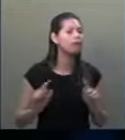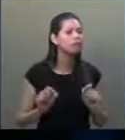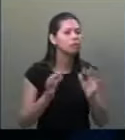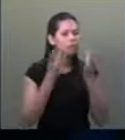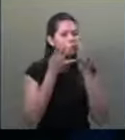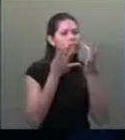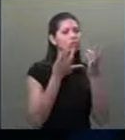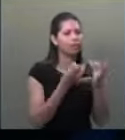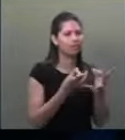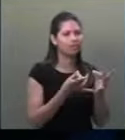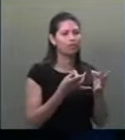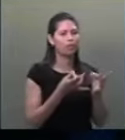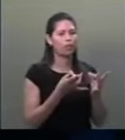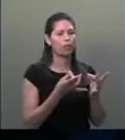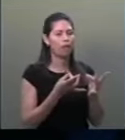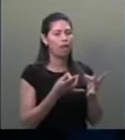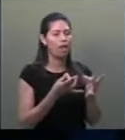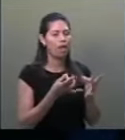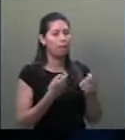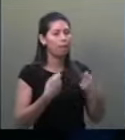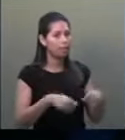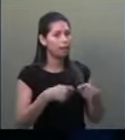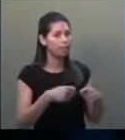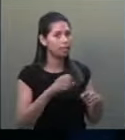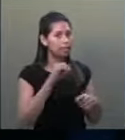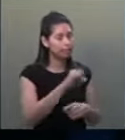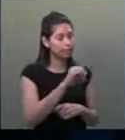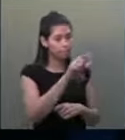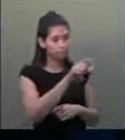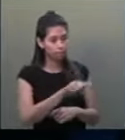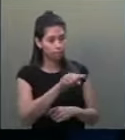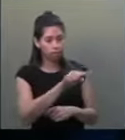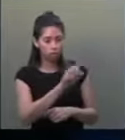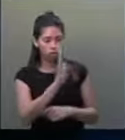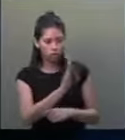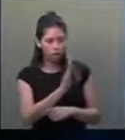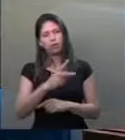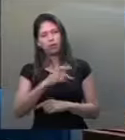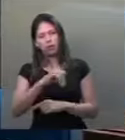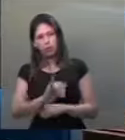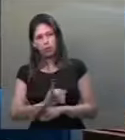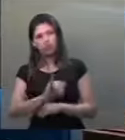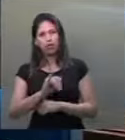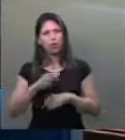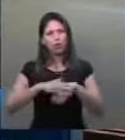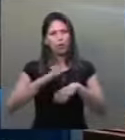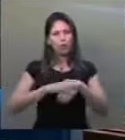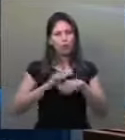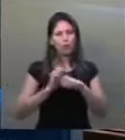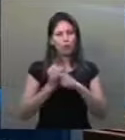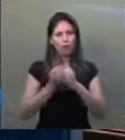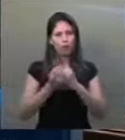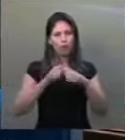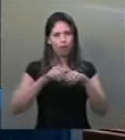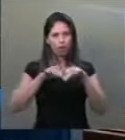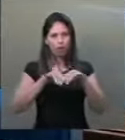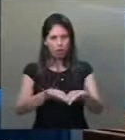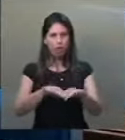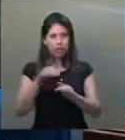Com o mesmo metro que medires, acabarás sendo medido. Foram indiciados